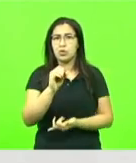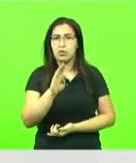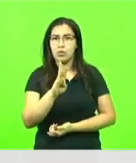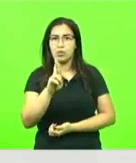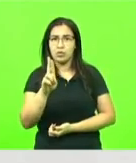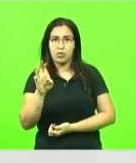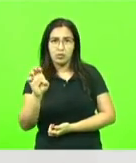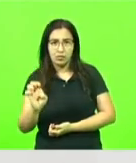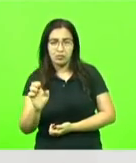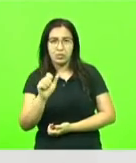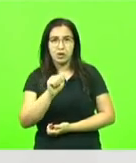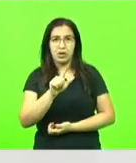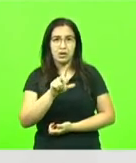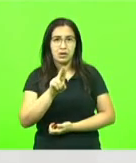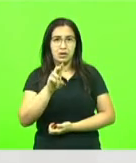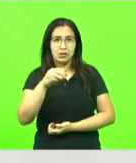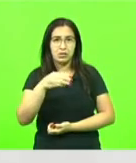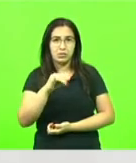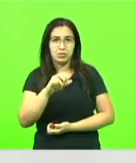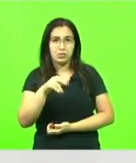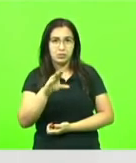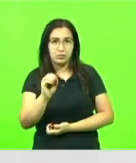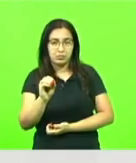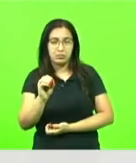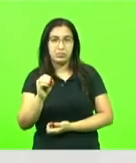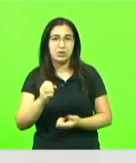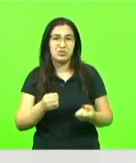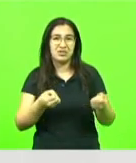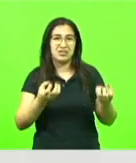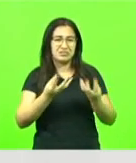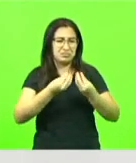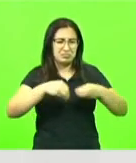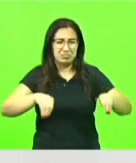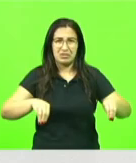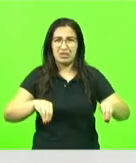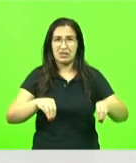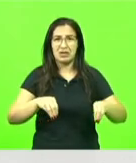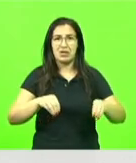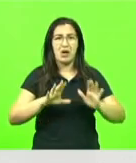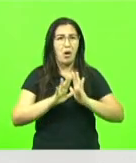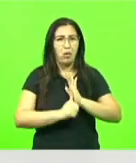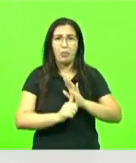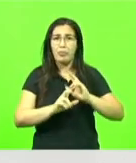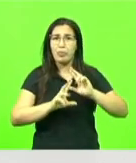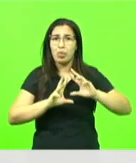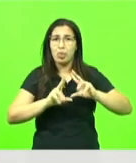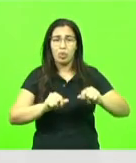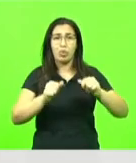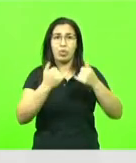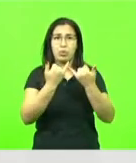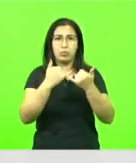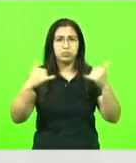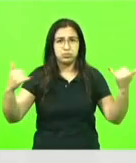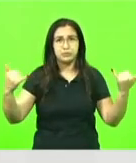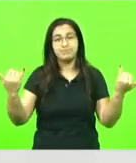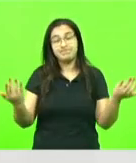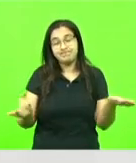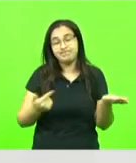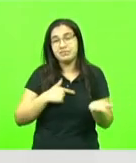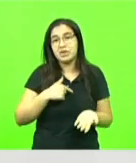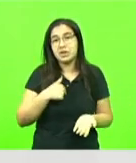eles destroem toda uma construção, eles entram lá dentro, puxam a fiação. Então, está saindo uma indicação